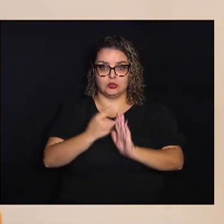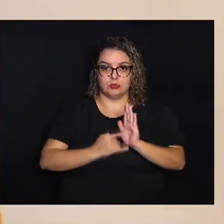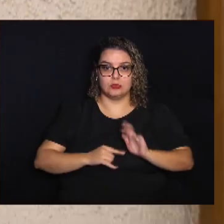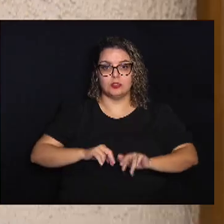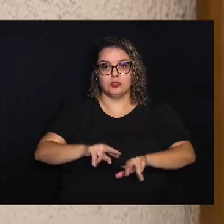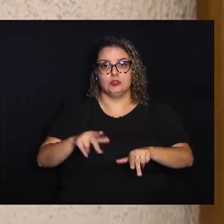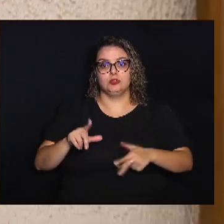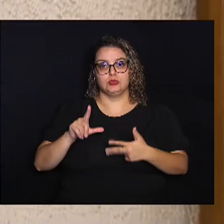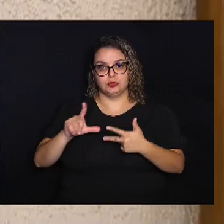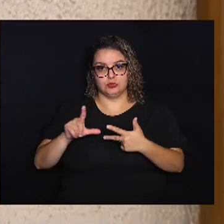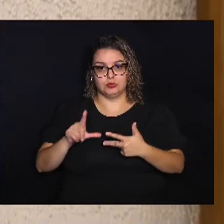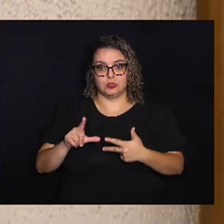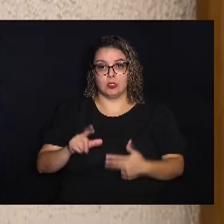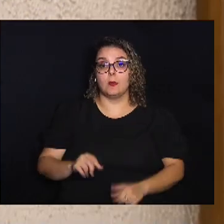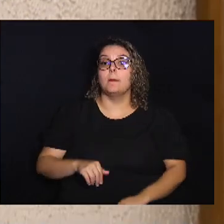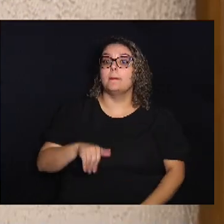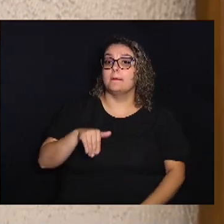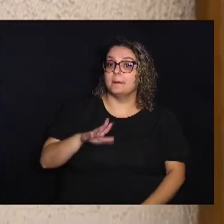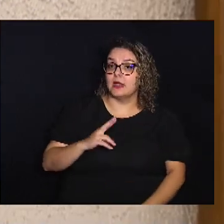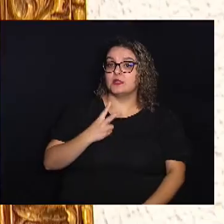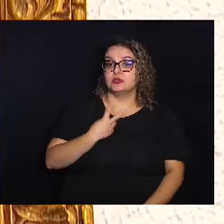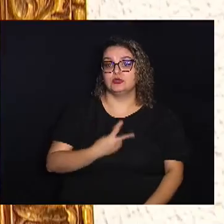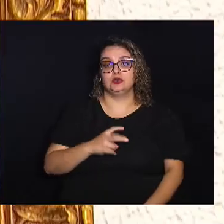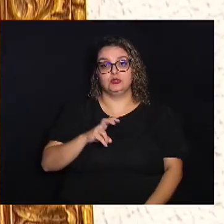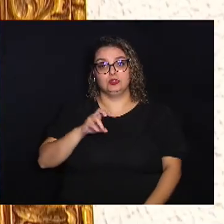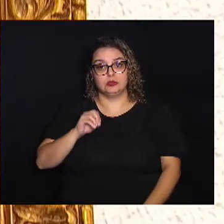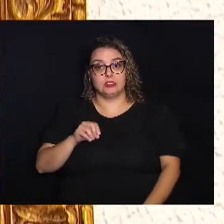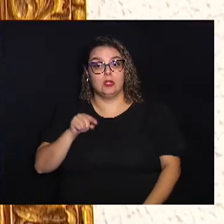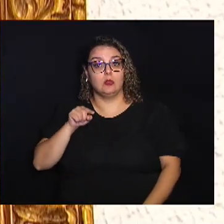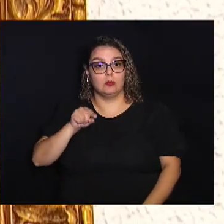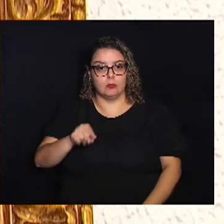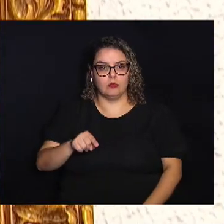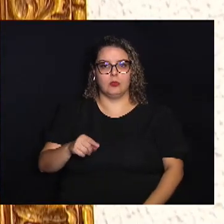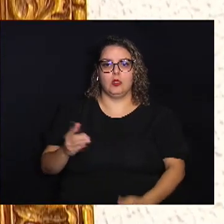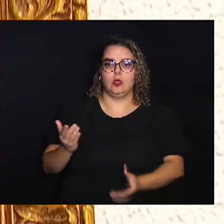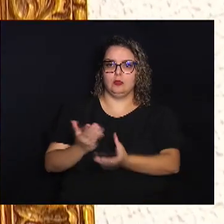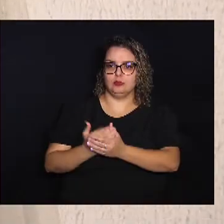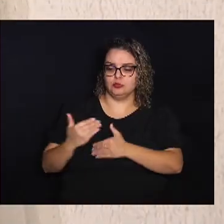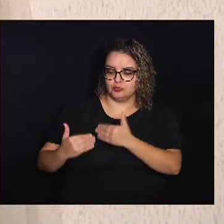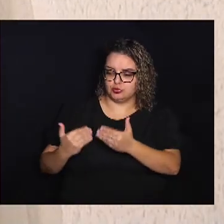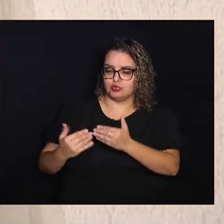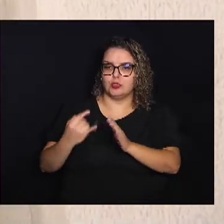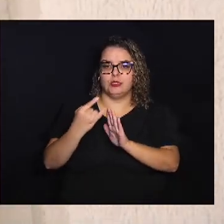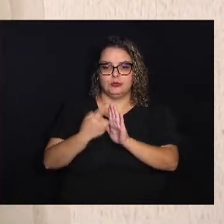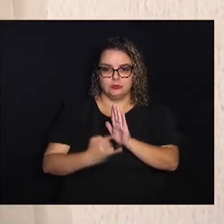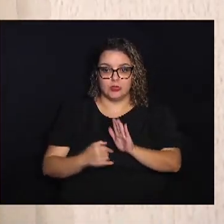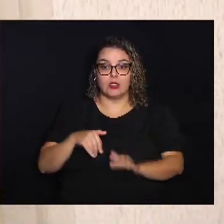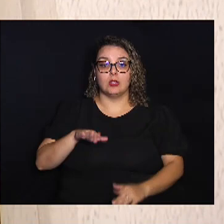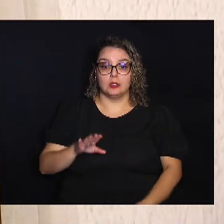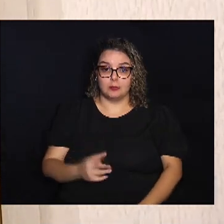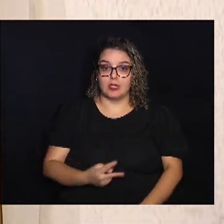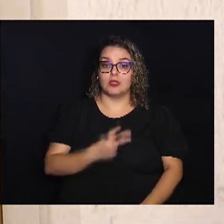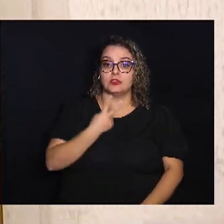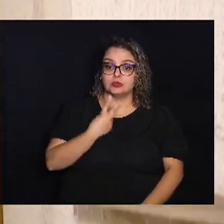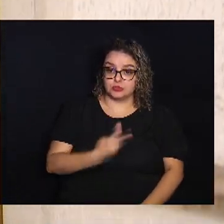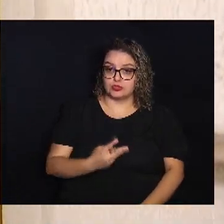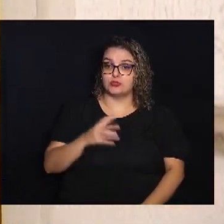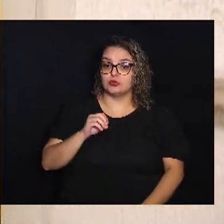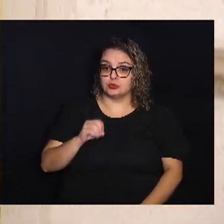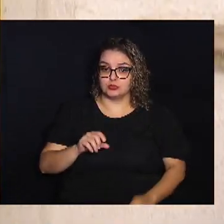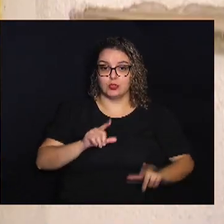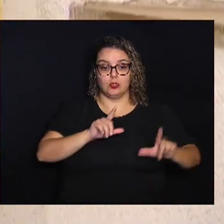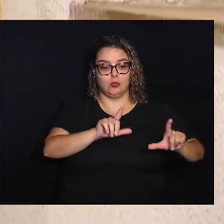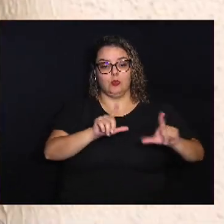legislativo São mais de 250 mil Processos Documentados E mais de 200 quadros Que